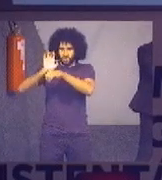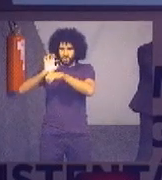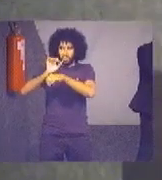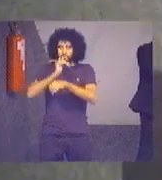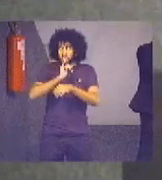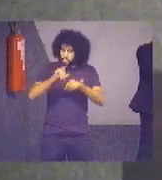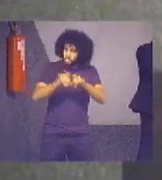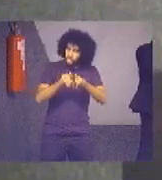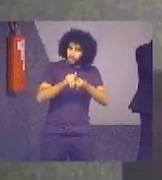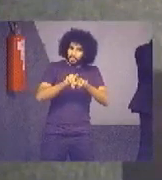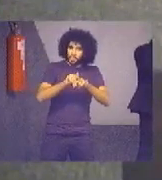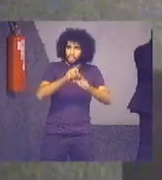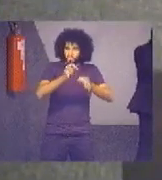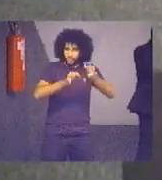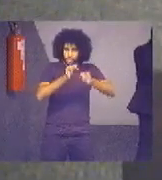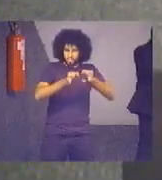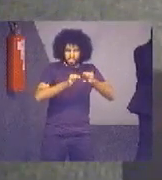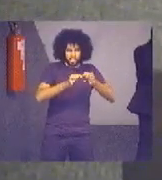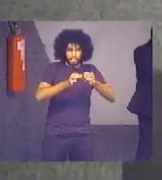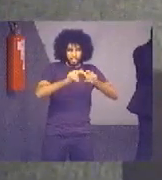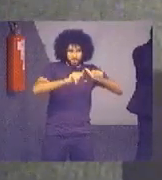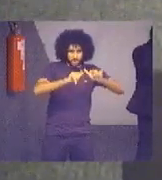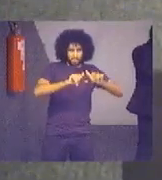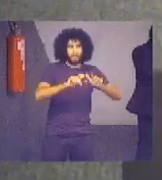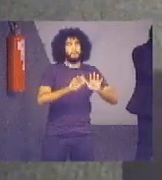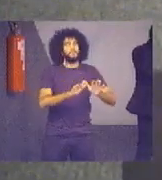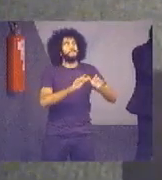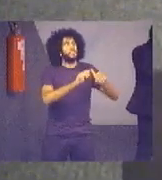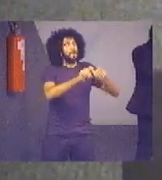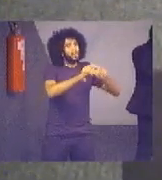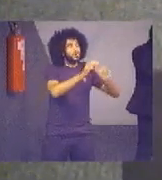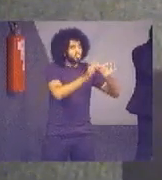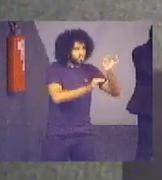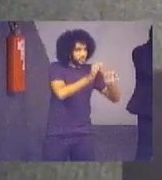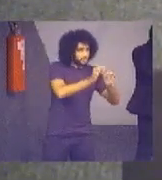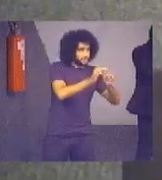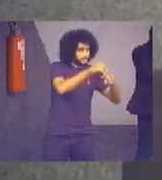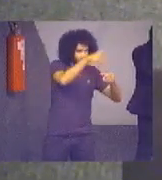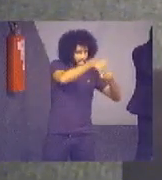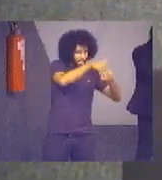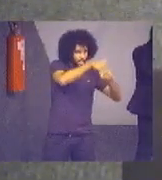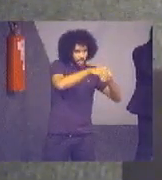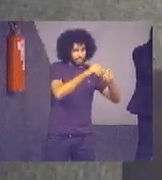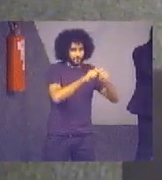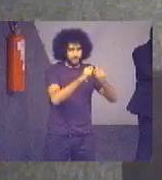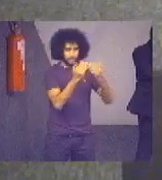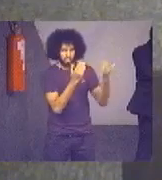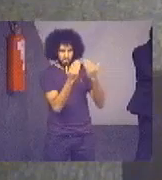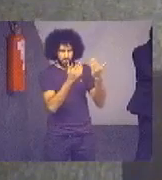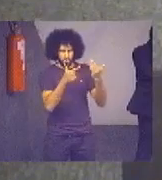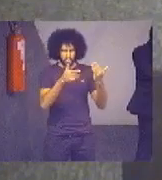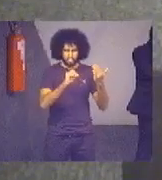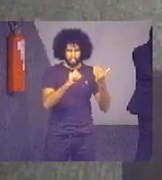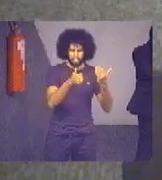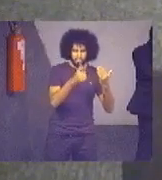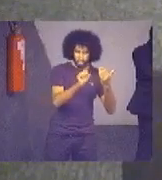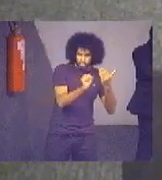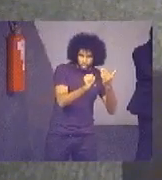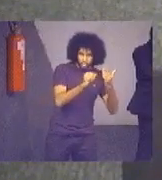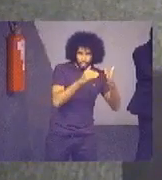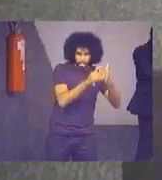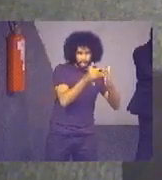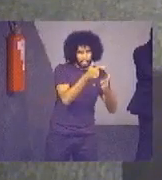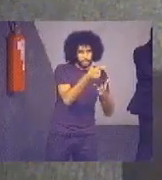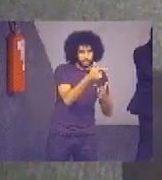também teve uma excelente redução. A justiça eleitoral, a gente sempre faz comparação 2018 com 2016, comparando dois anos